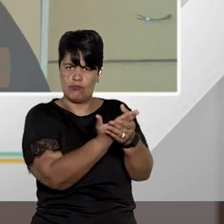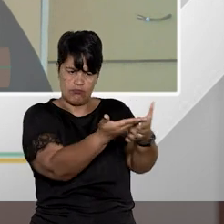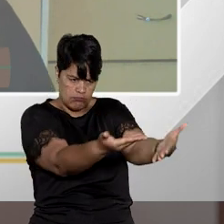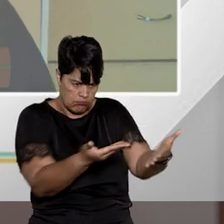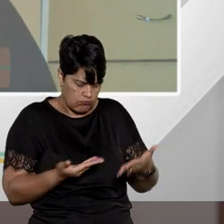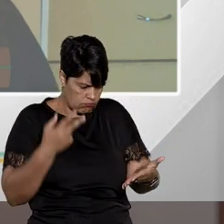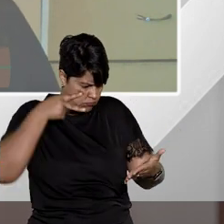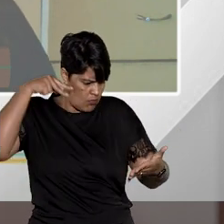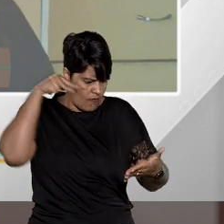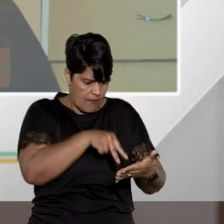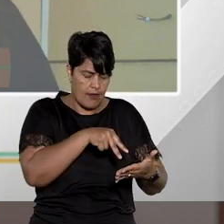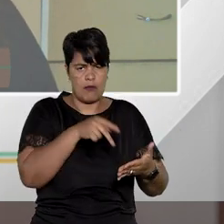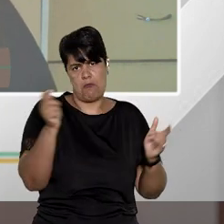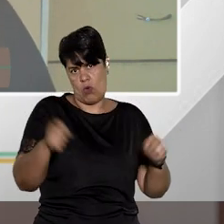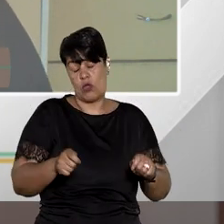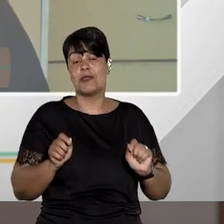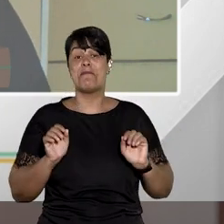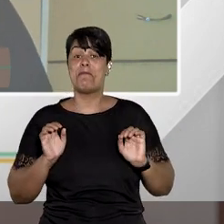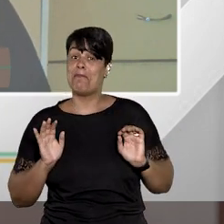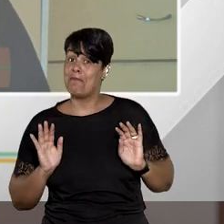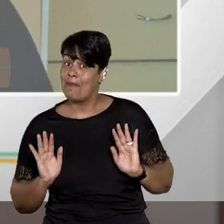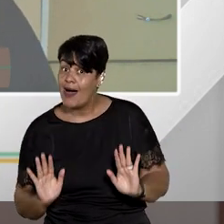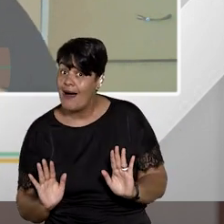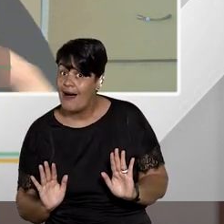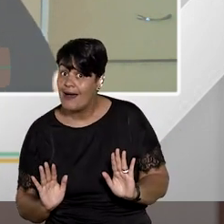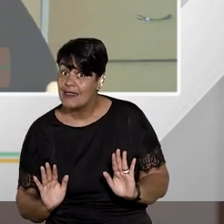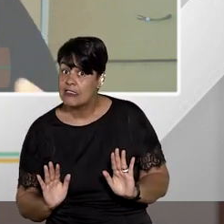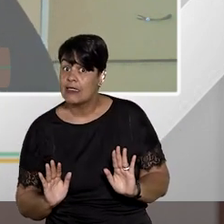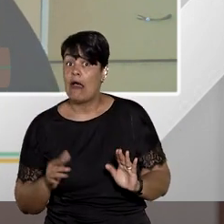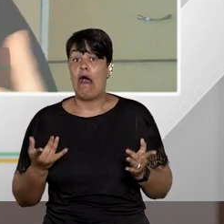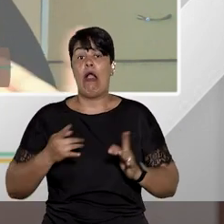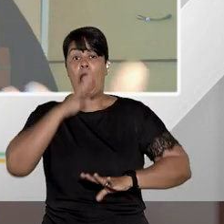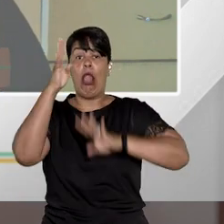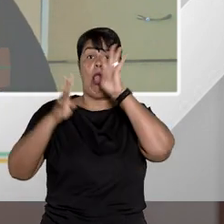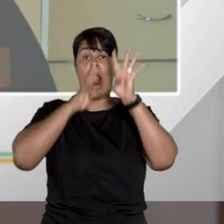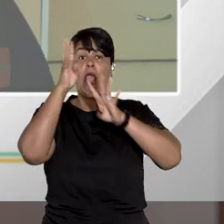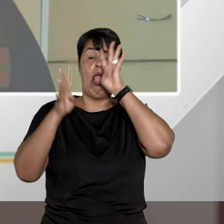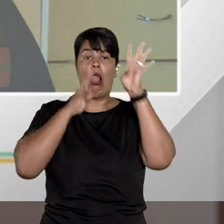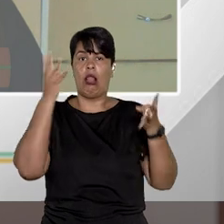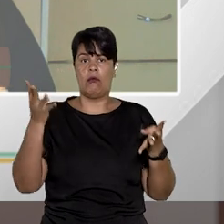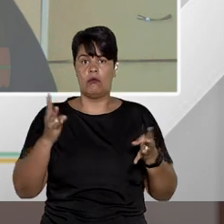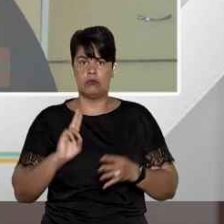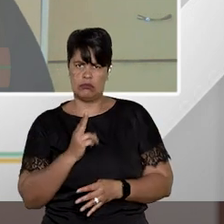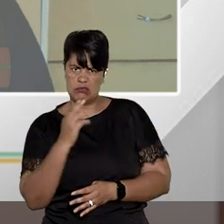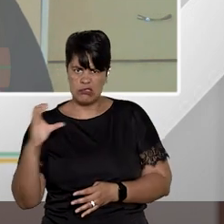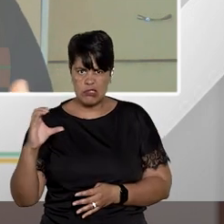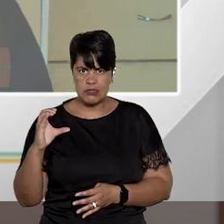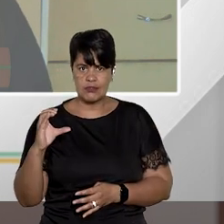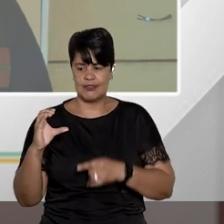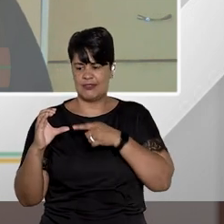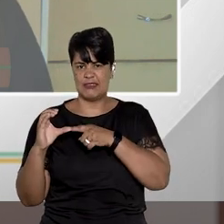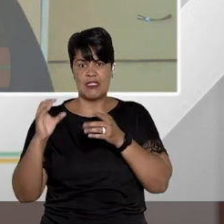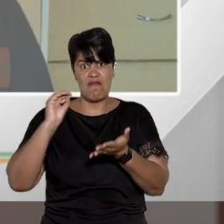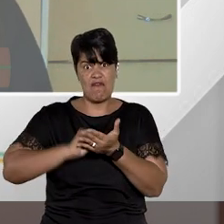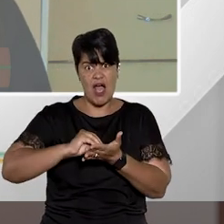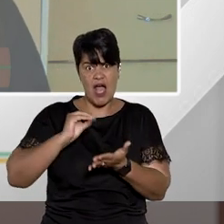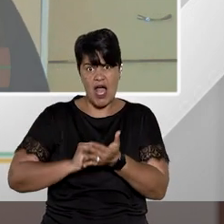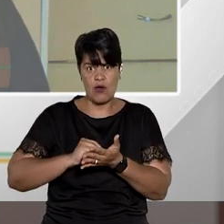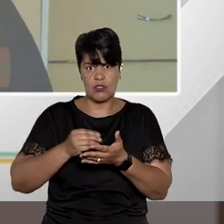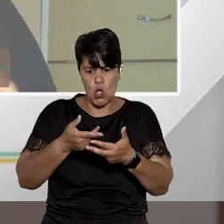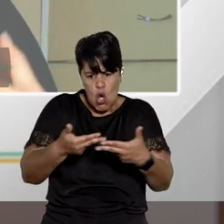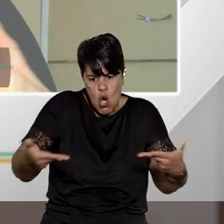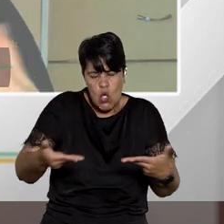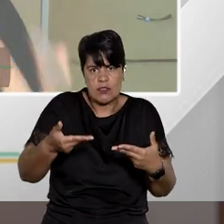acerca daquela coação ali. Agora, o abuso, essa mera reiteração não fundamentada em